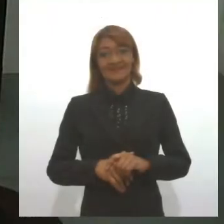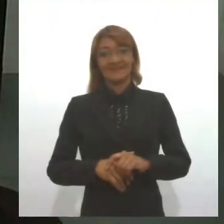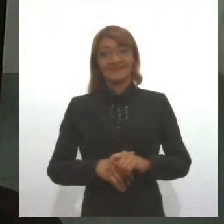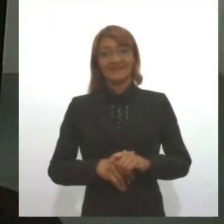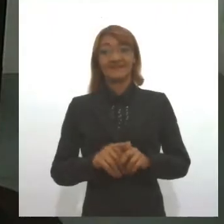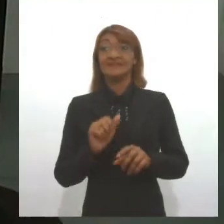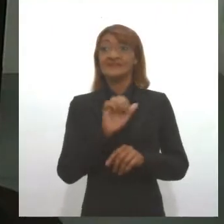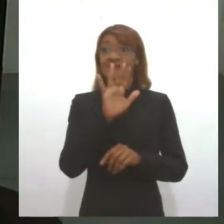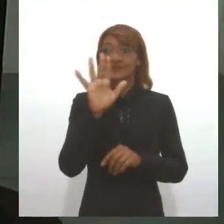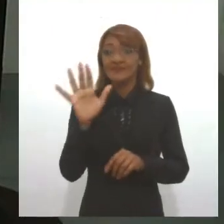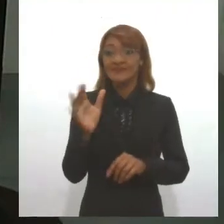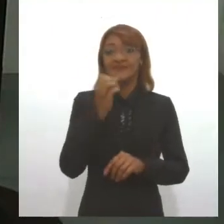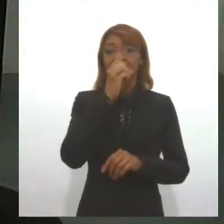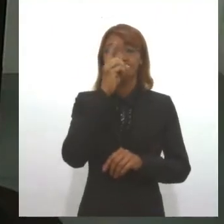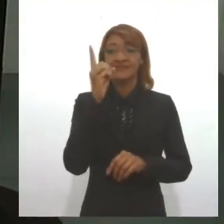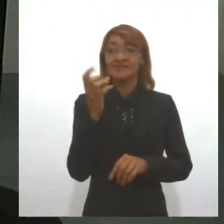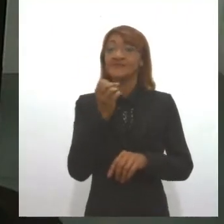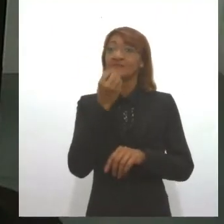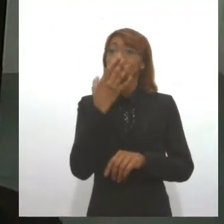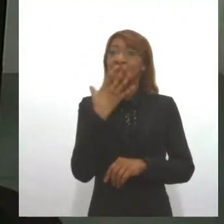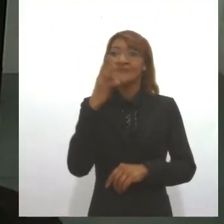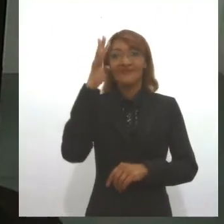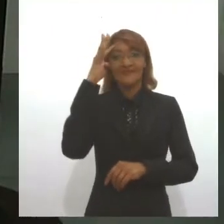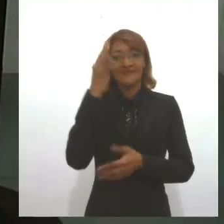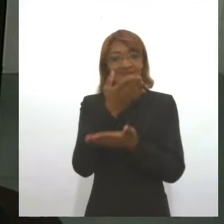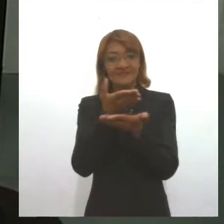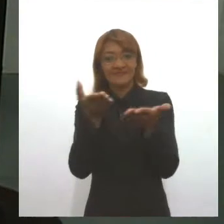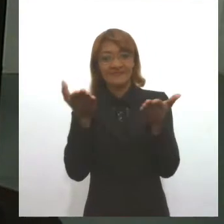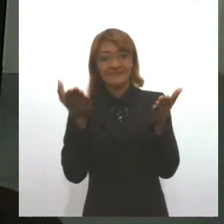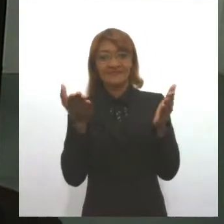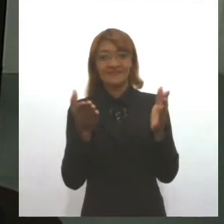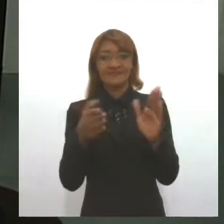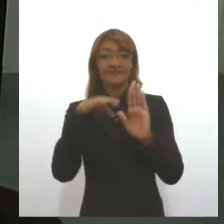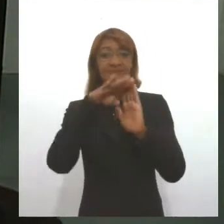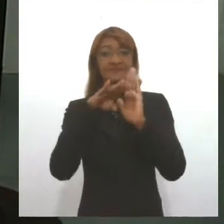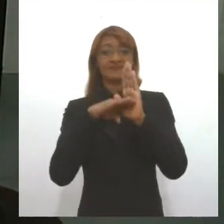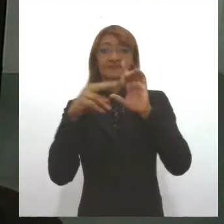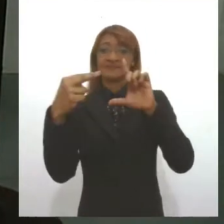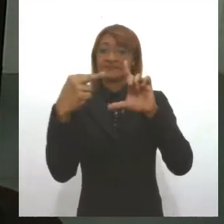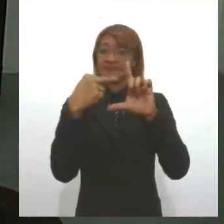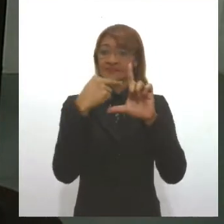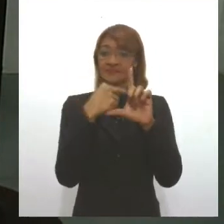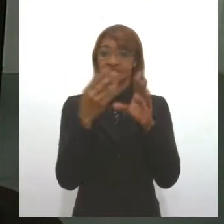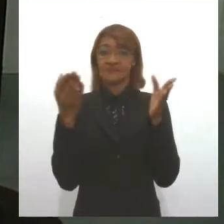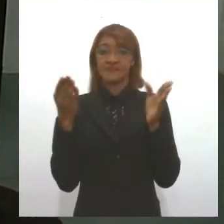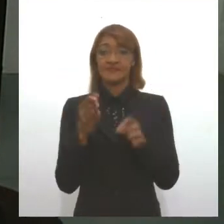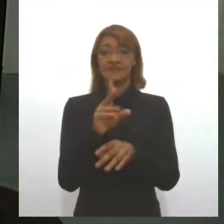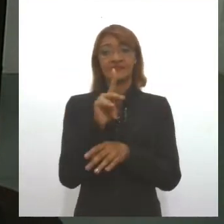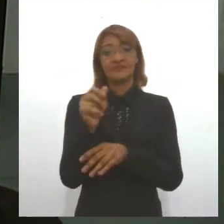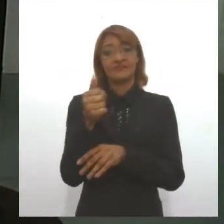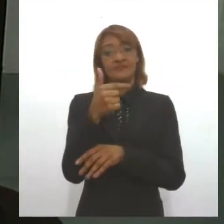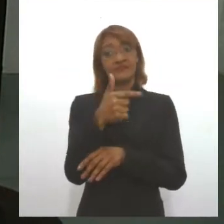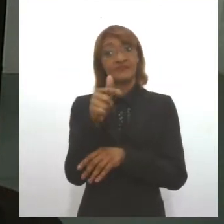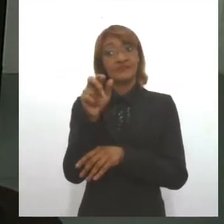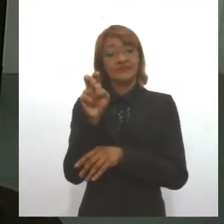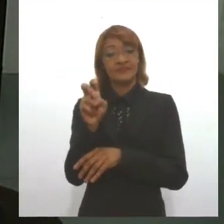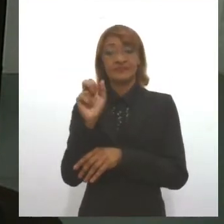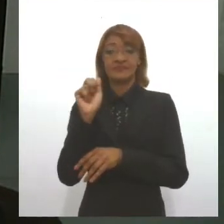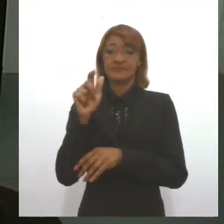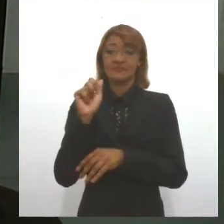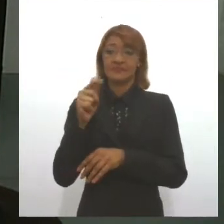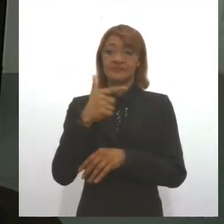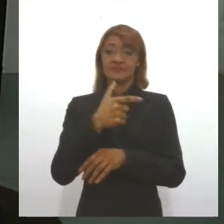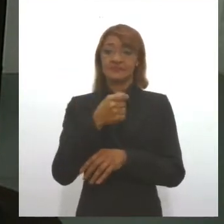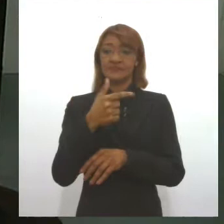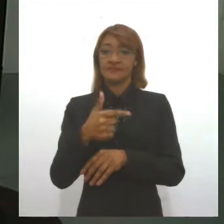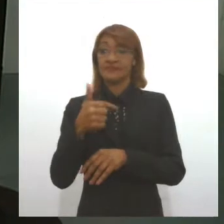Olá, bom dia, boa quarta-feira pra você que acompanha a programação da TV Alesi. Hoje é dia 25 de agosto de 2021.